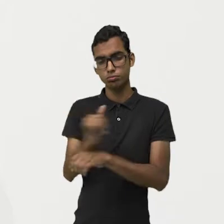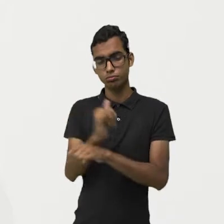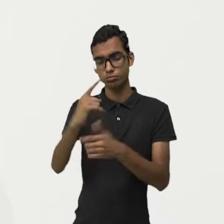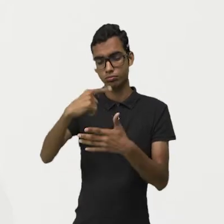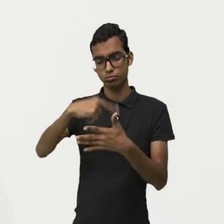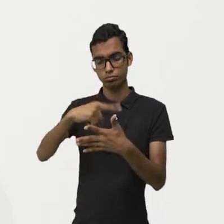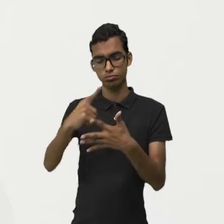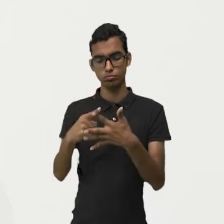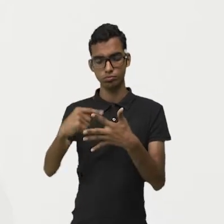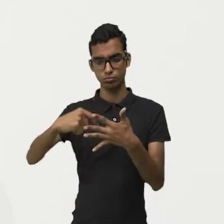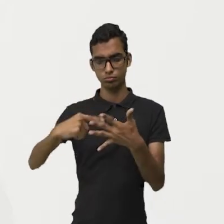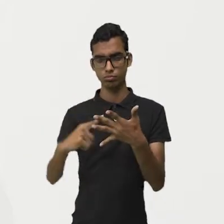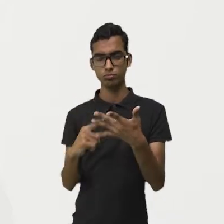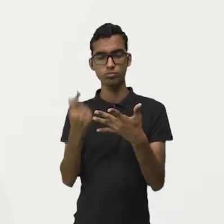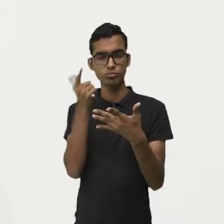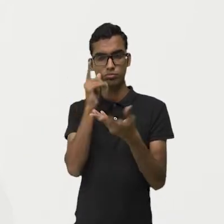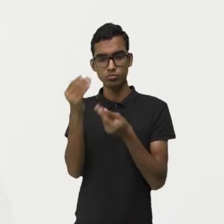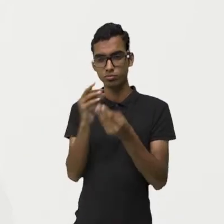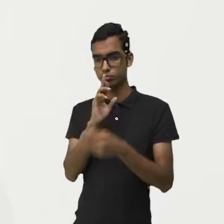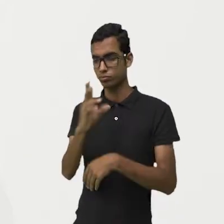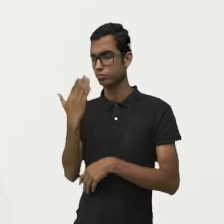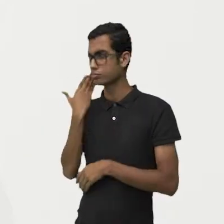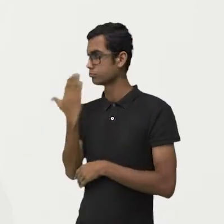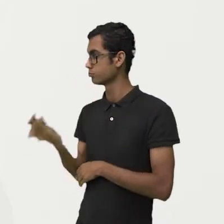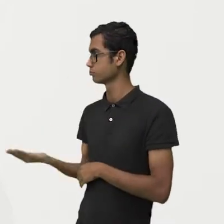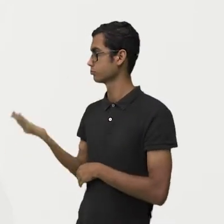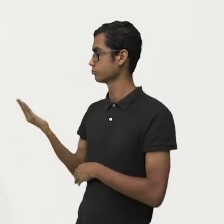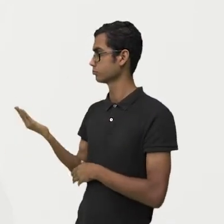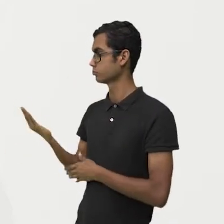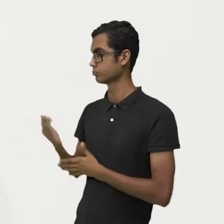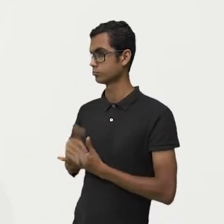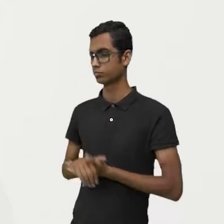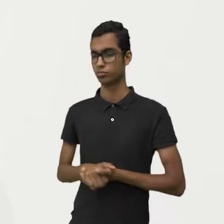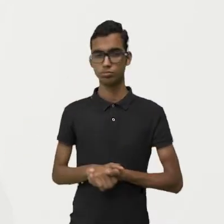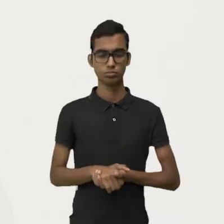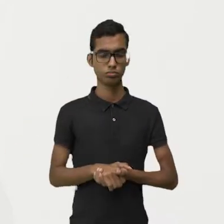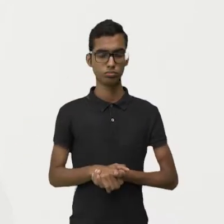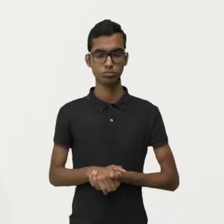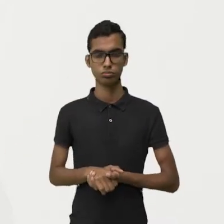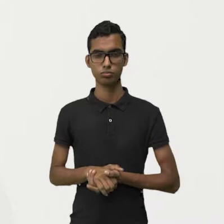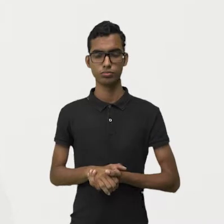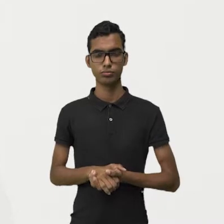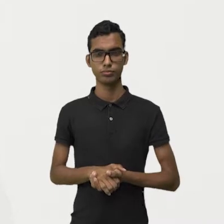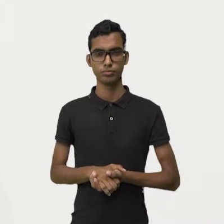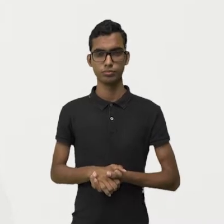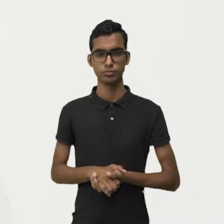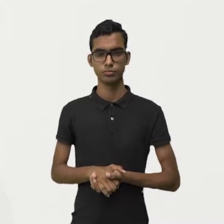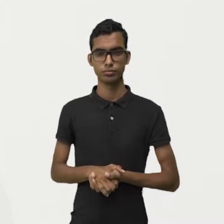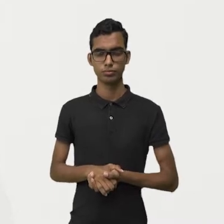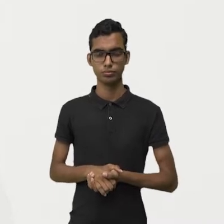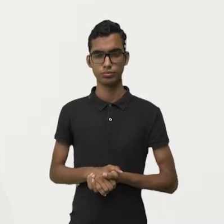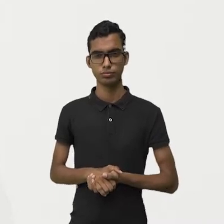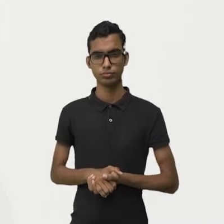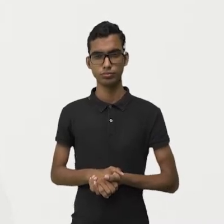Olha só, então vem comigo, observe esse negócio. Olha o que nós temos aqui. Então, ó,